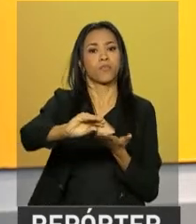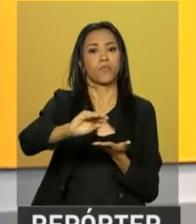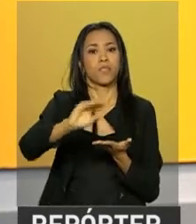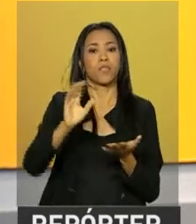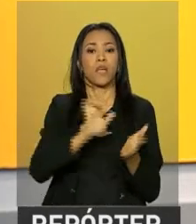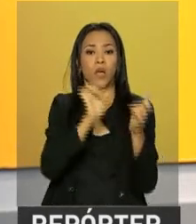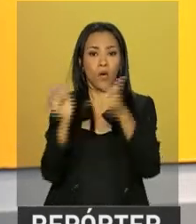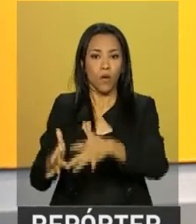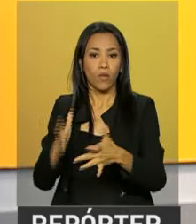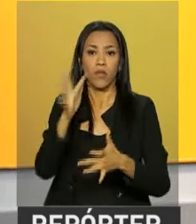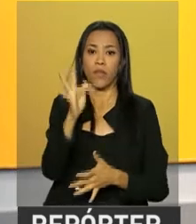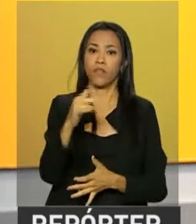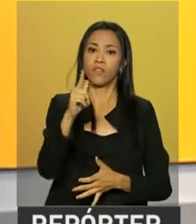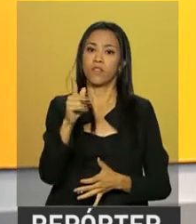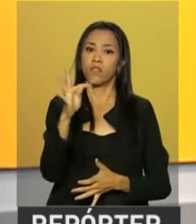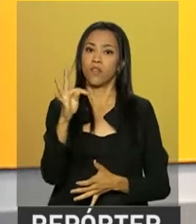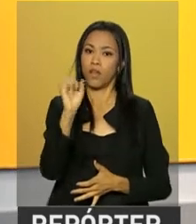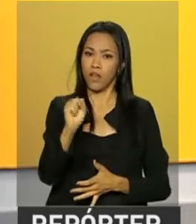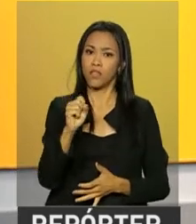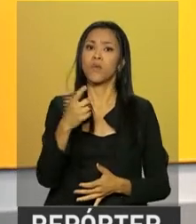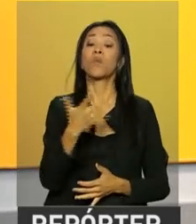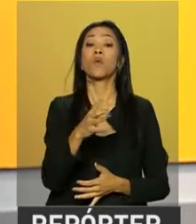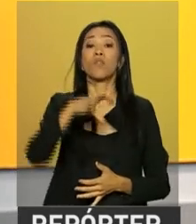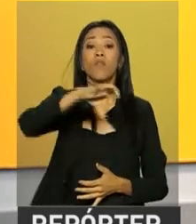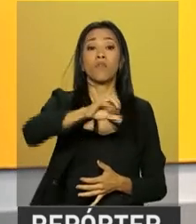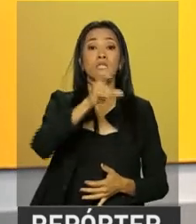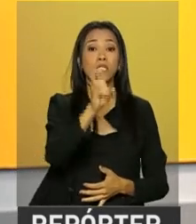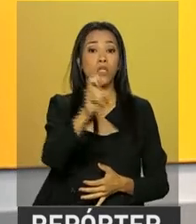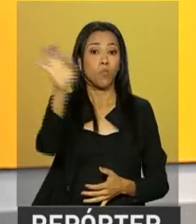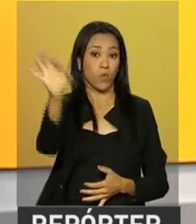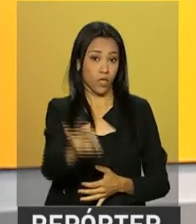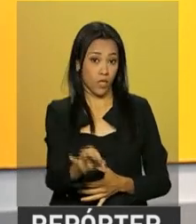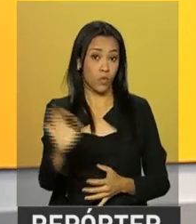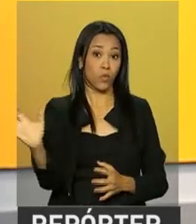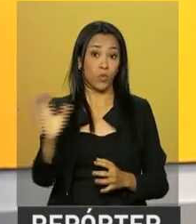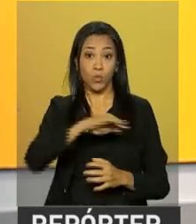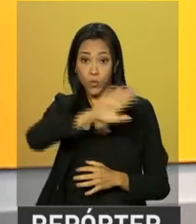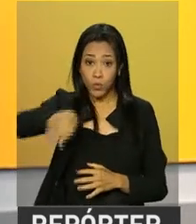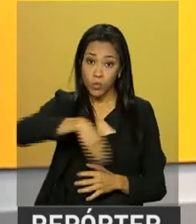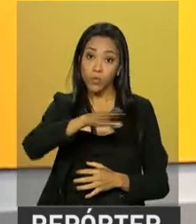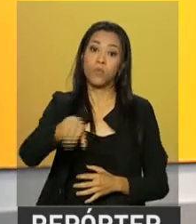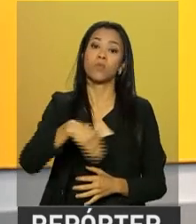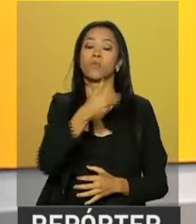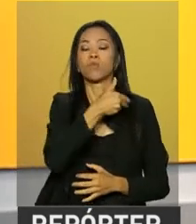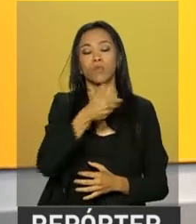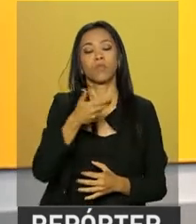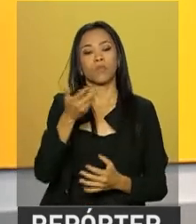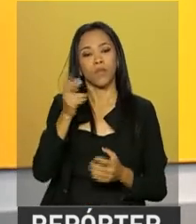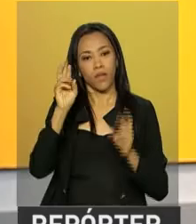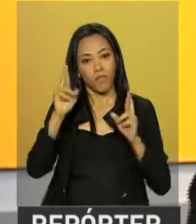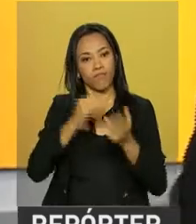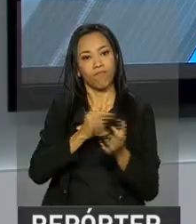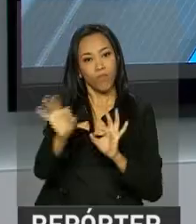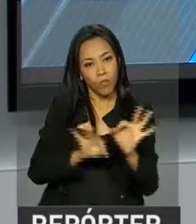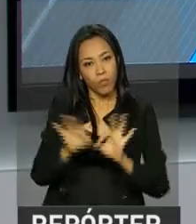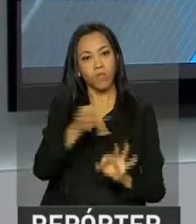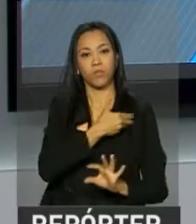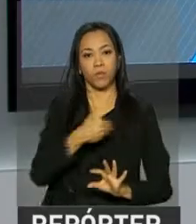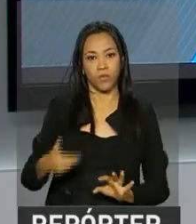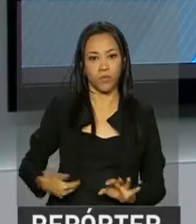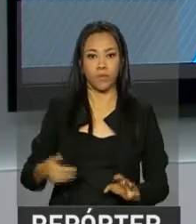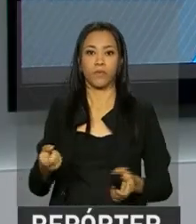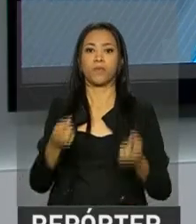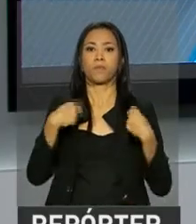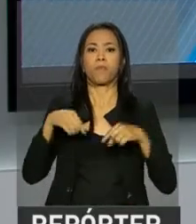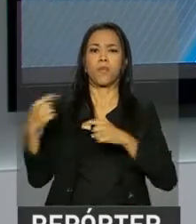inativas do FGTS representam mais de 95% do total inicial previsto pelo governo. E